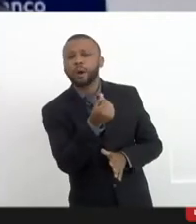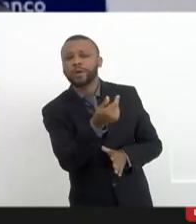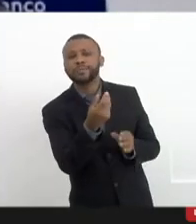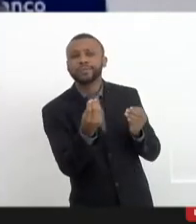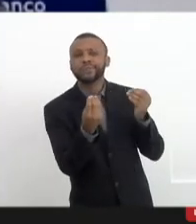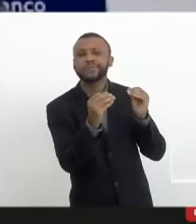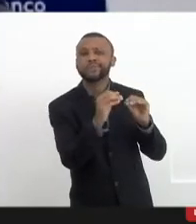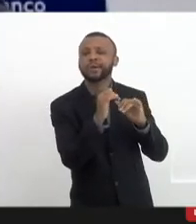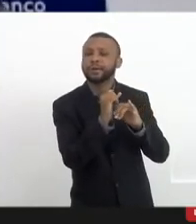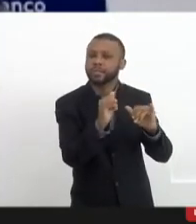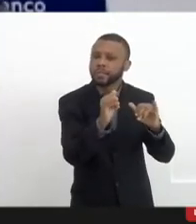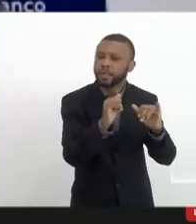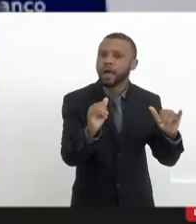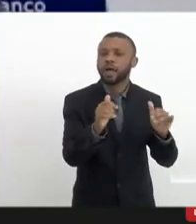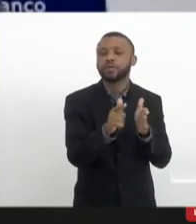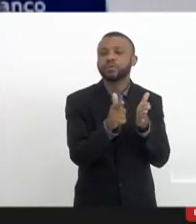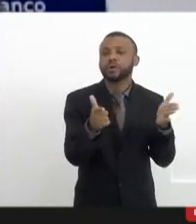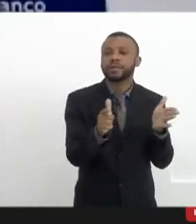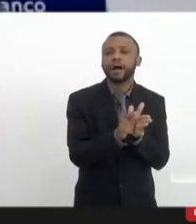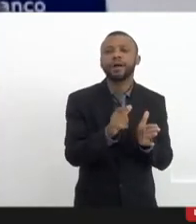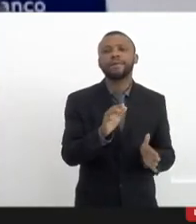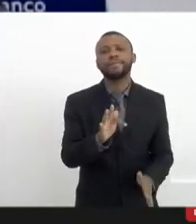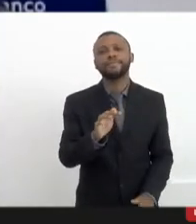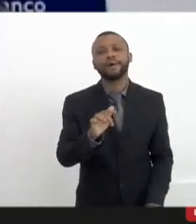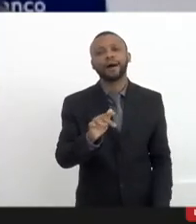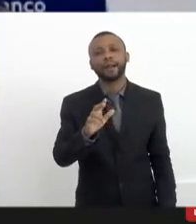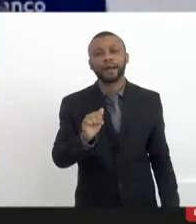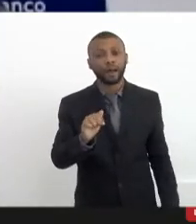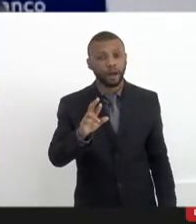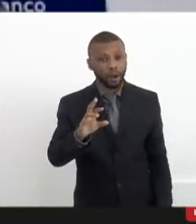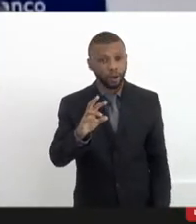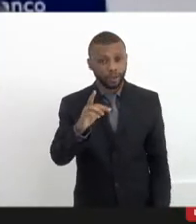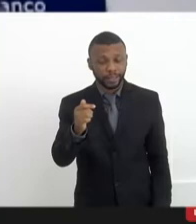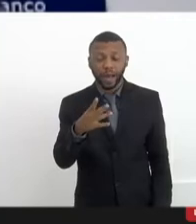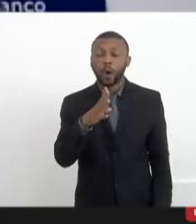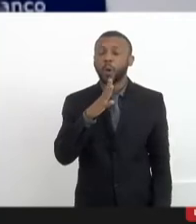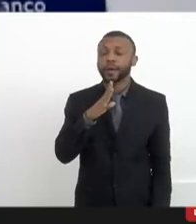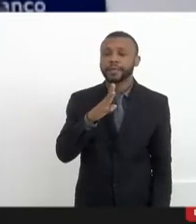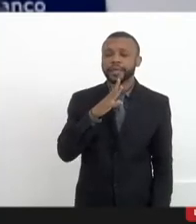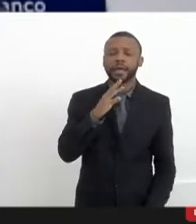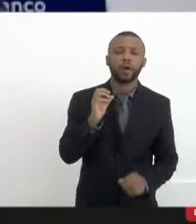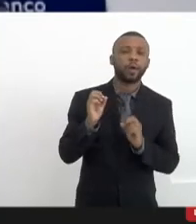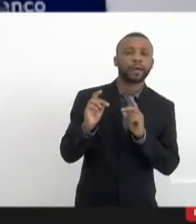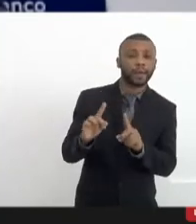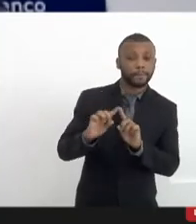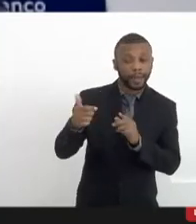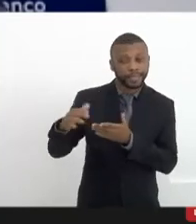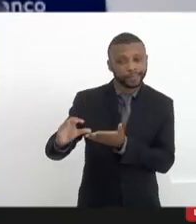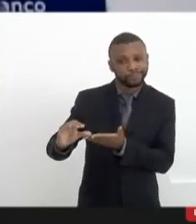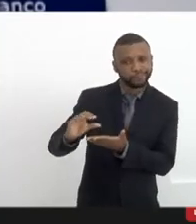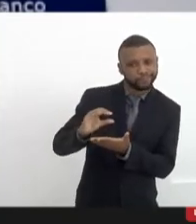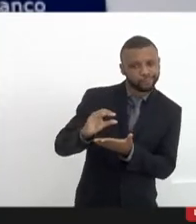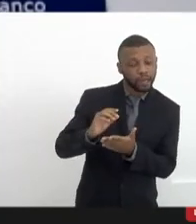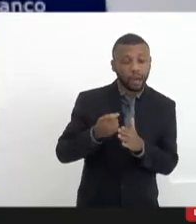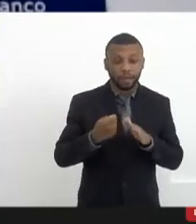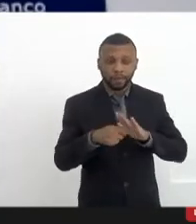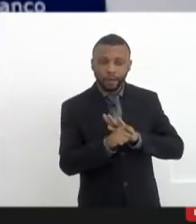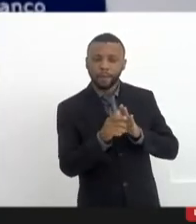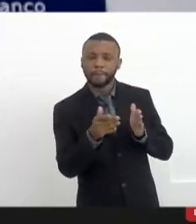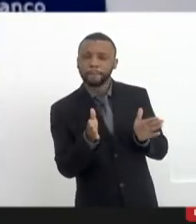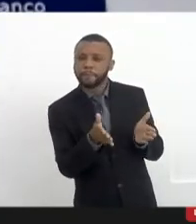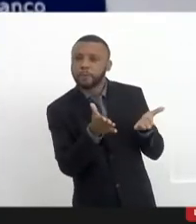Rocha, por exemplo. Reconhecer é mole, mas ceder a grana, botar a grana da publicidade